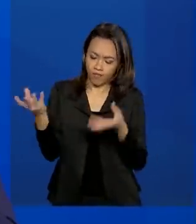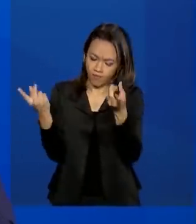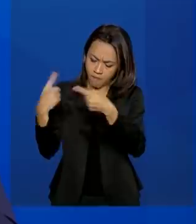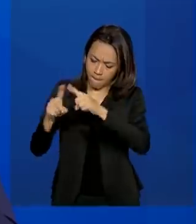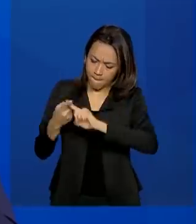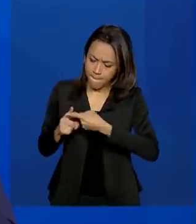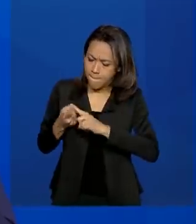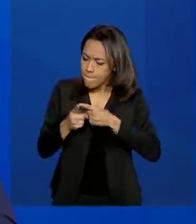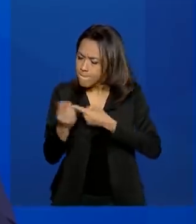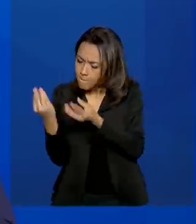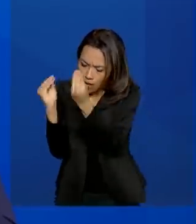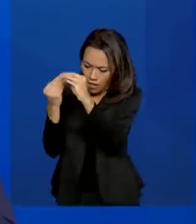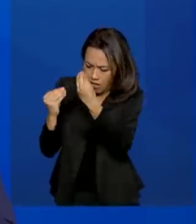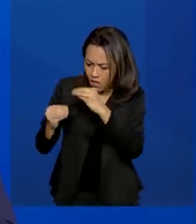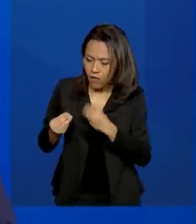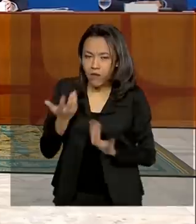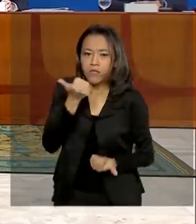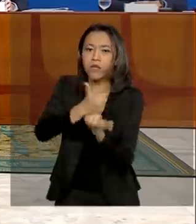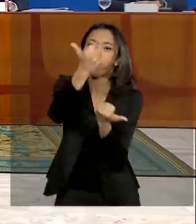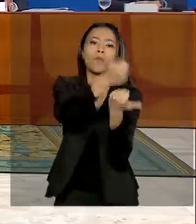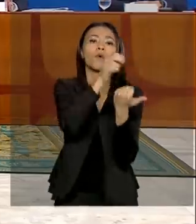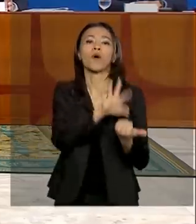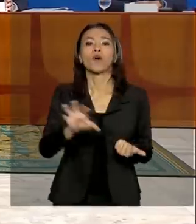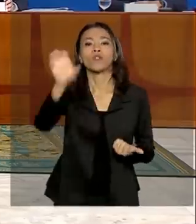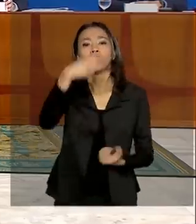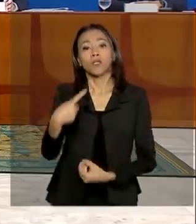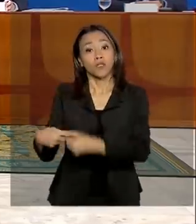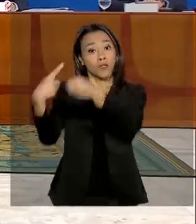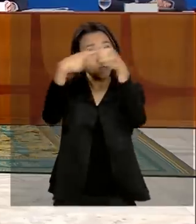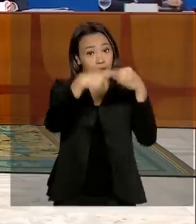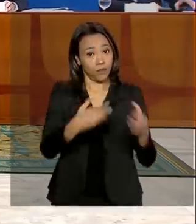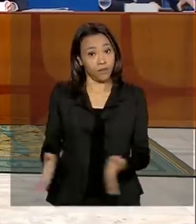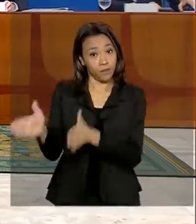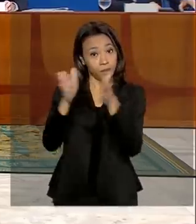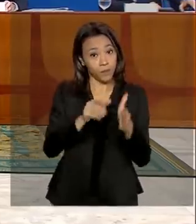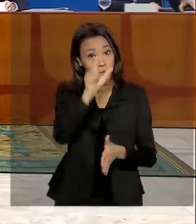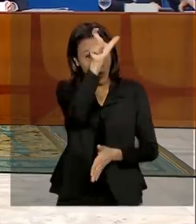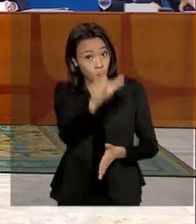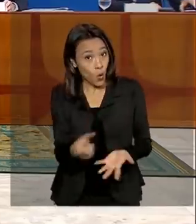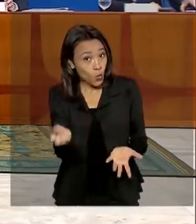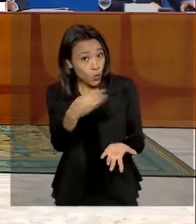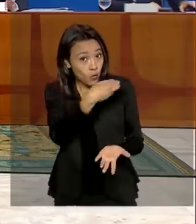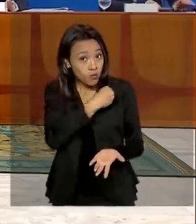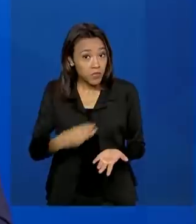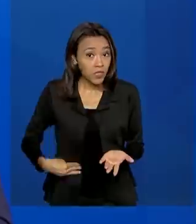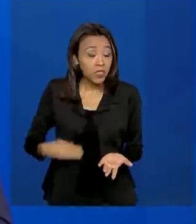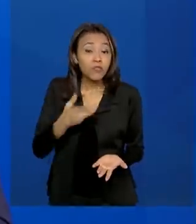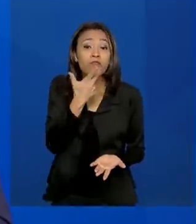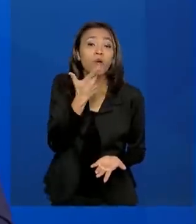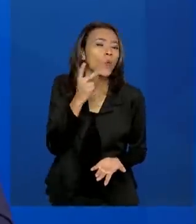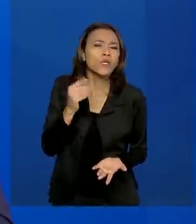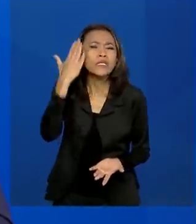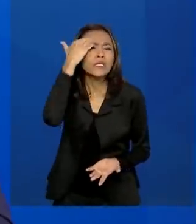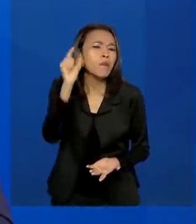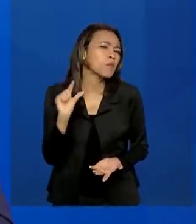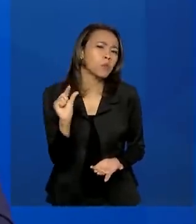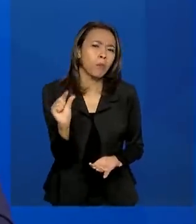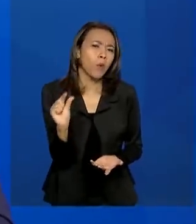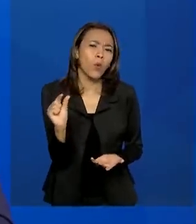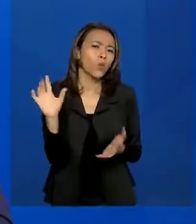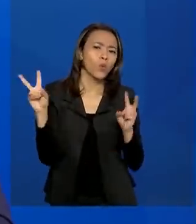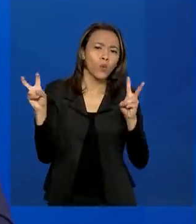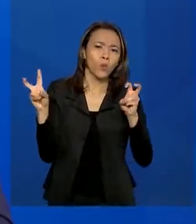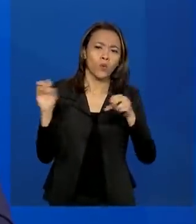Isso é o que a gente vai dar suporte para estados e municípios. Segundo o novo ministro, ainda se sabe muito pouco sobre a Covid-19